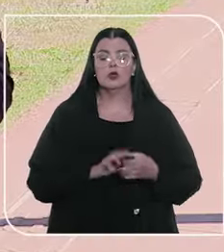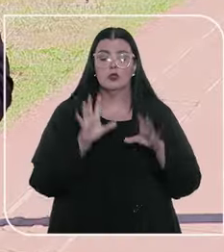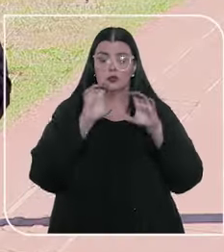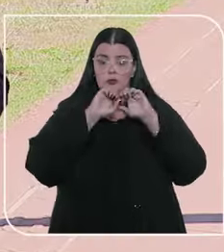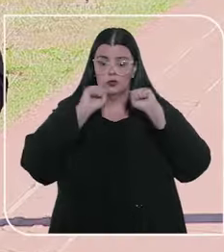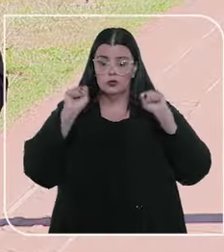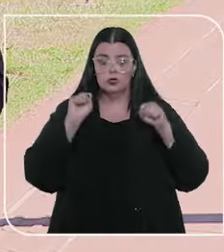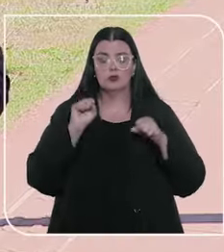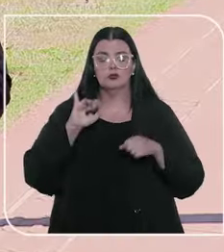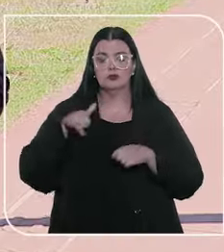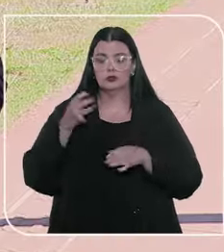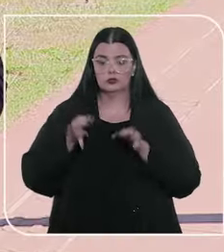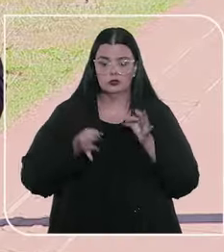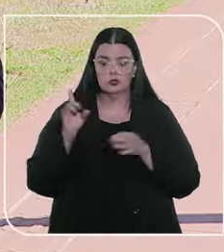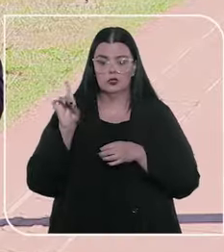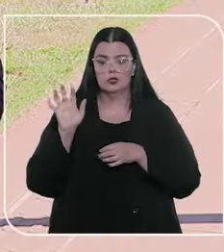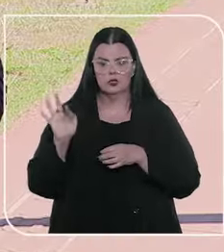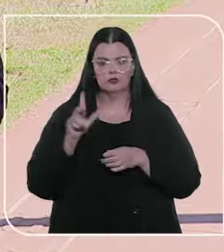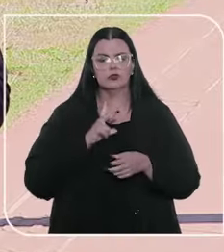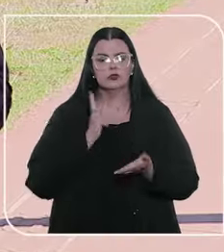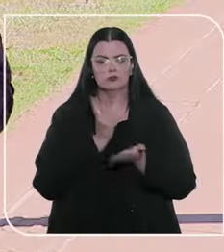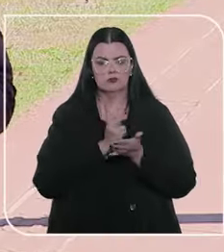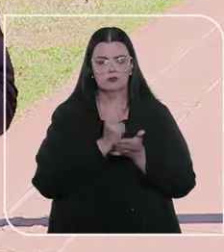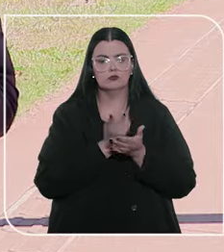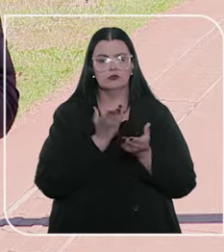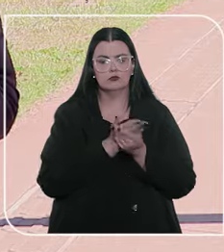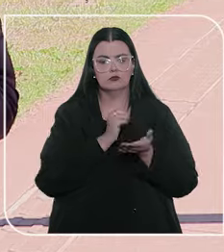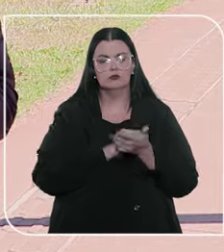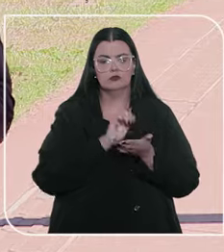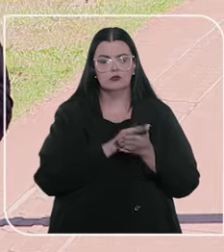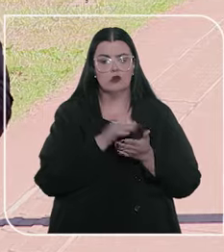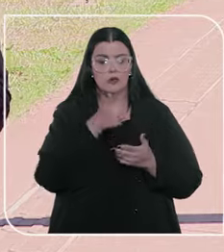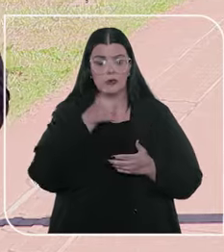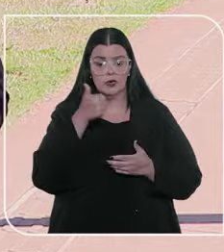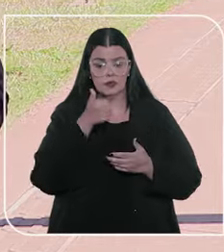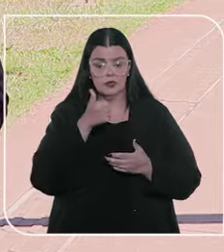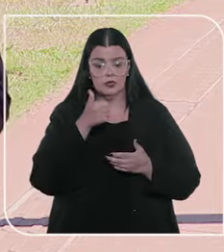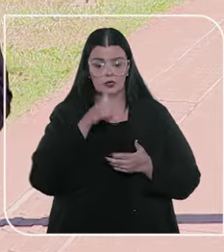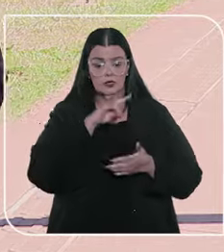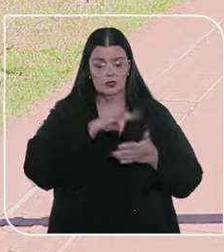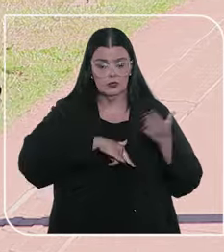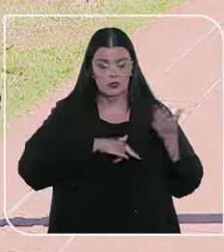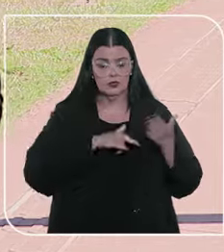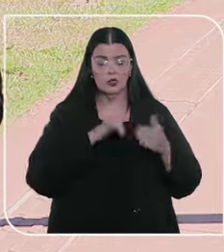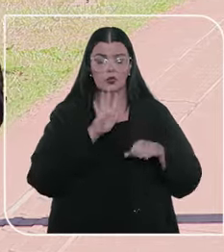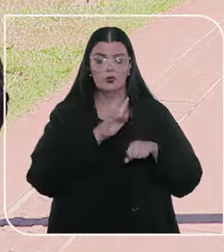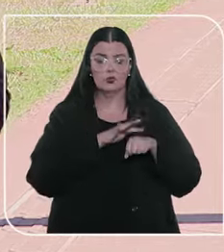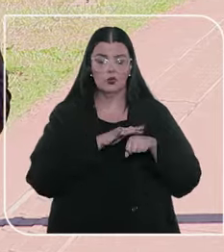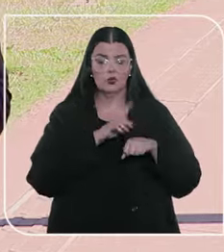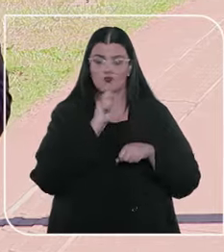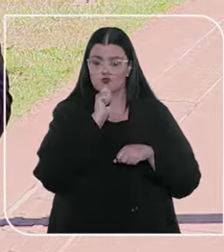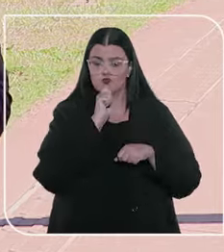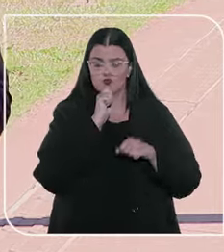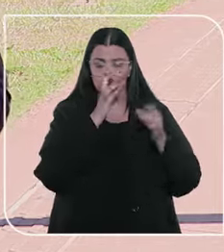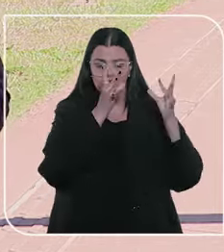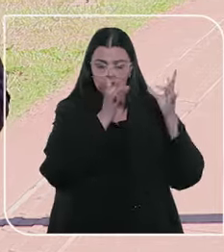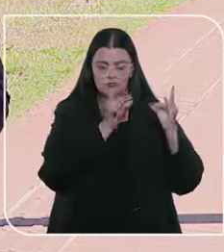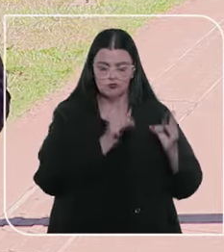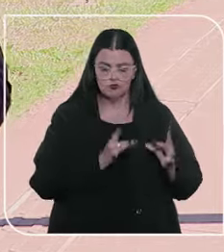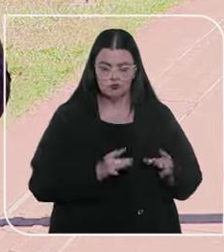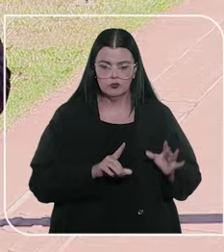do Distrito Federal e dos Territórios manteve sentença de primeira instância no sentido de que, embora a doença não esteja